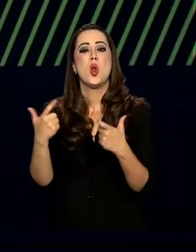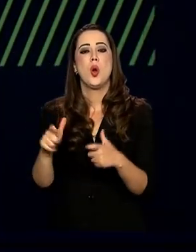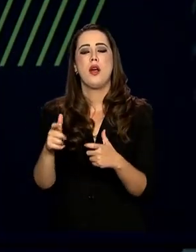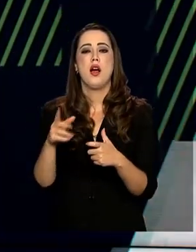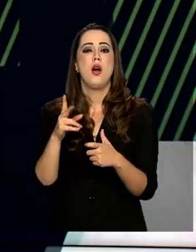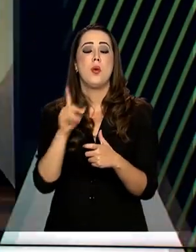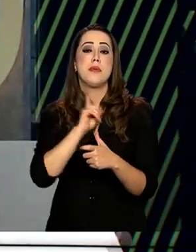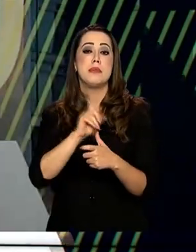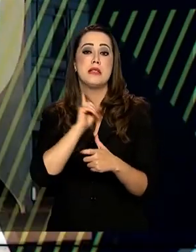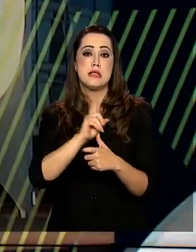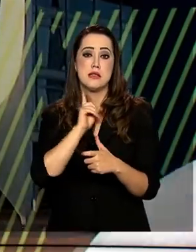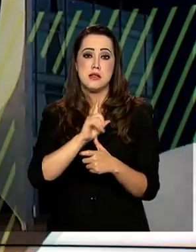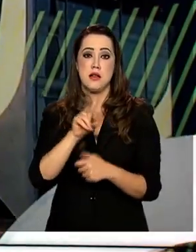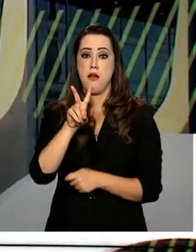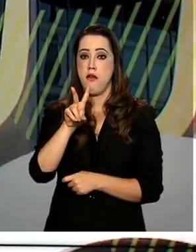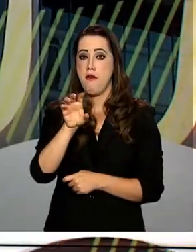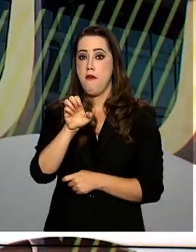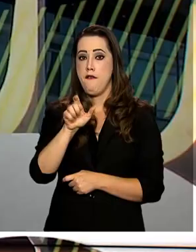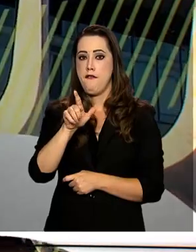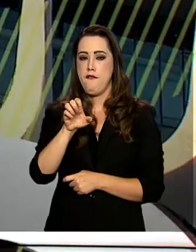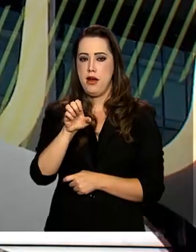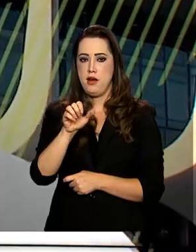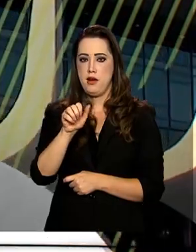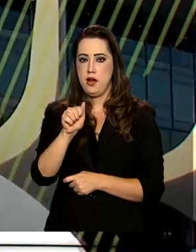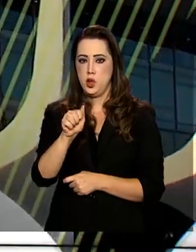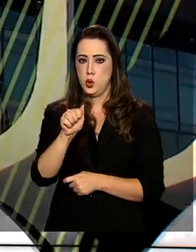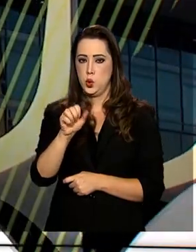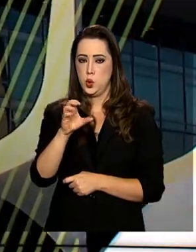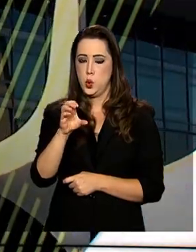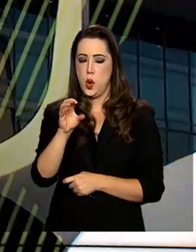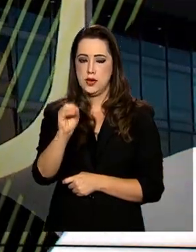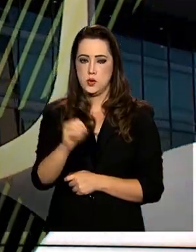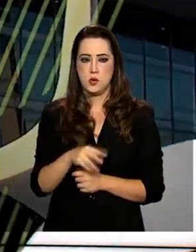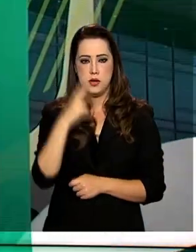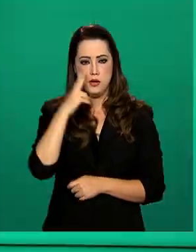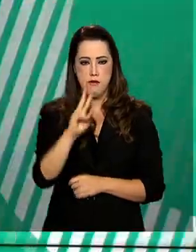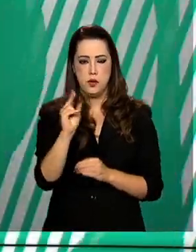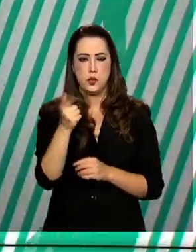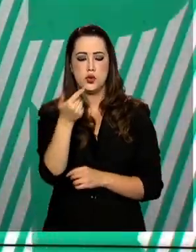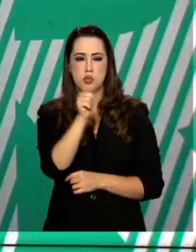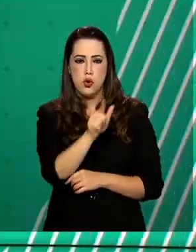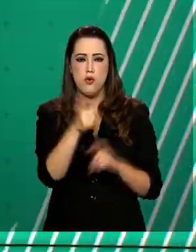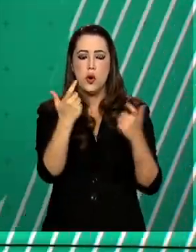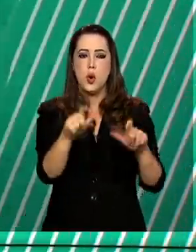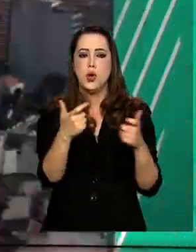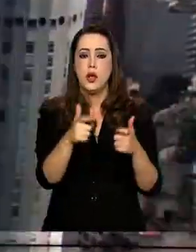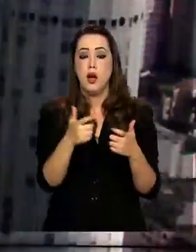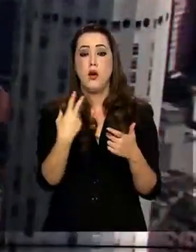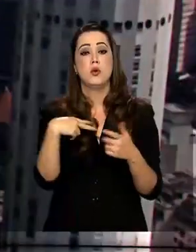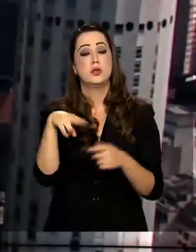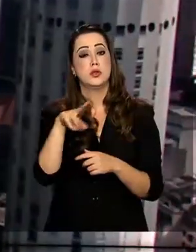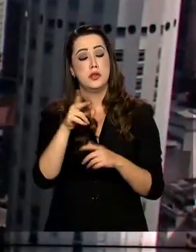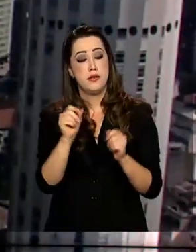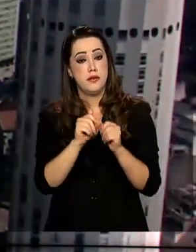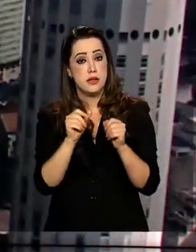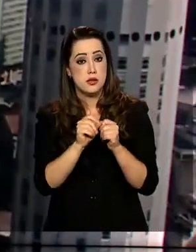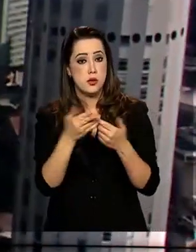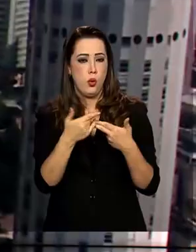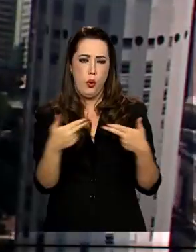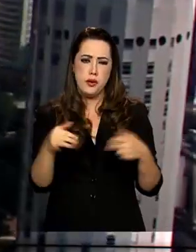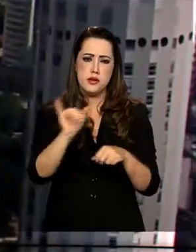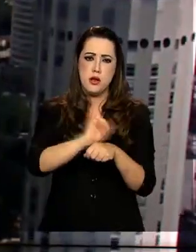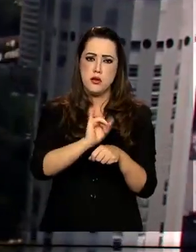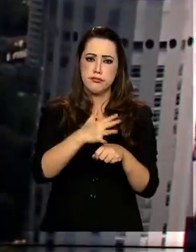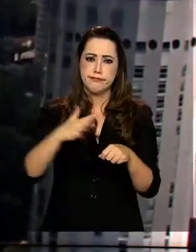Vale do Aço, em Minas Gerais. Ele acompanhou a reativação do Alto Forno 1 da Uzi Minas, unidade que produz matéria-prima